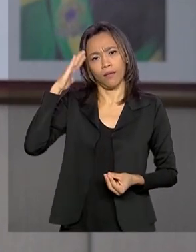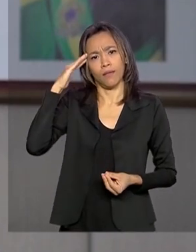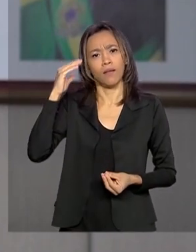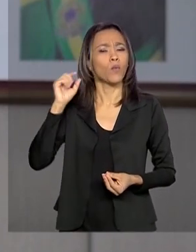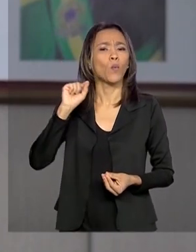desenhar a saída.